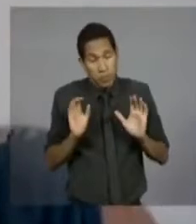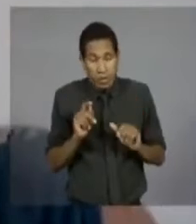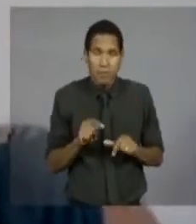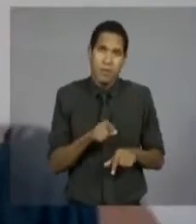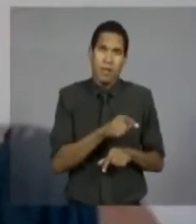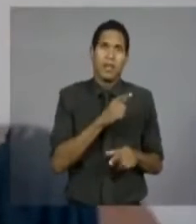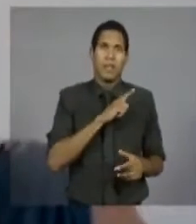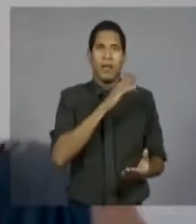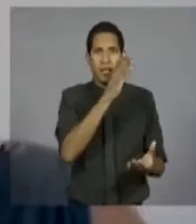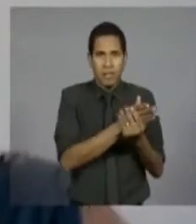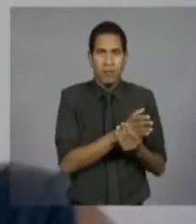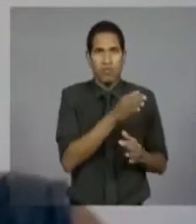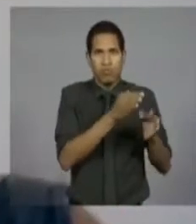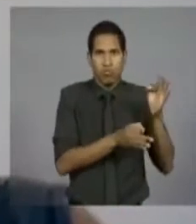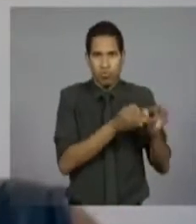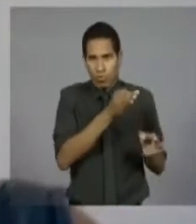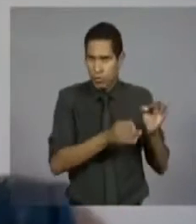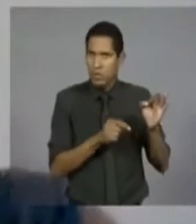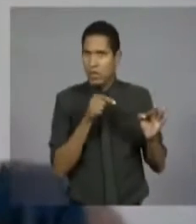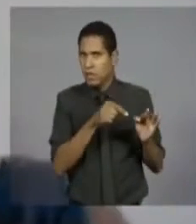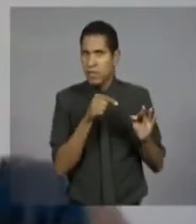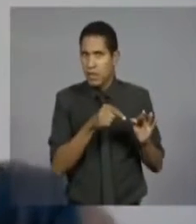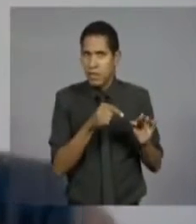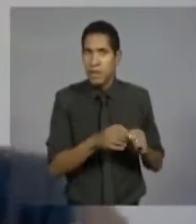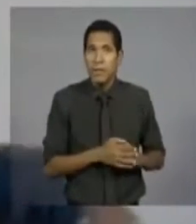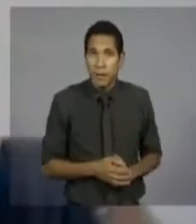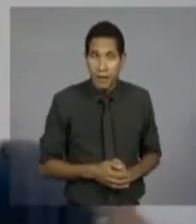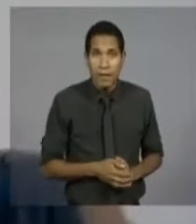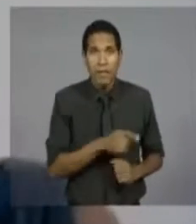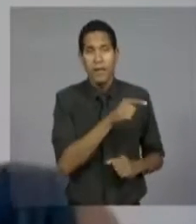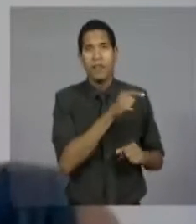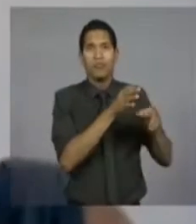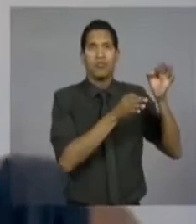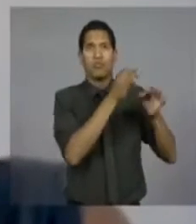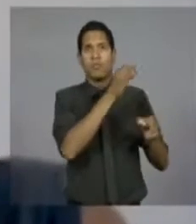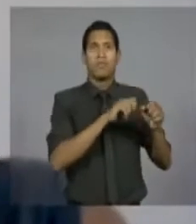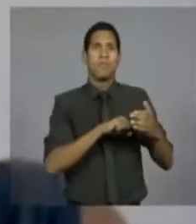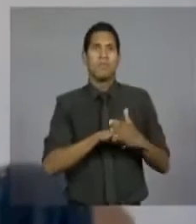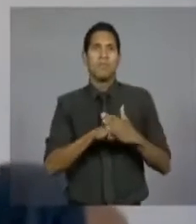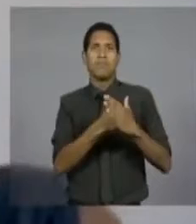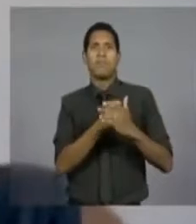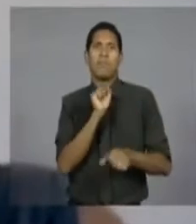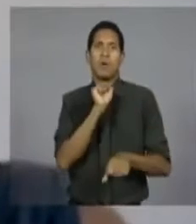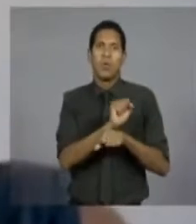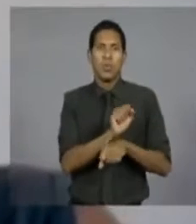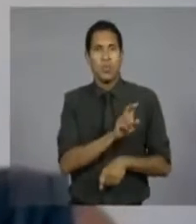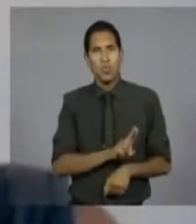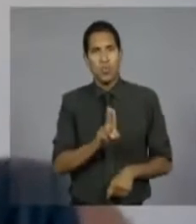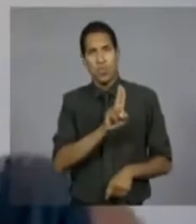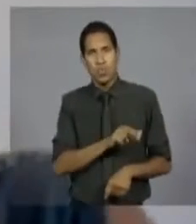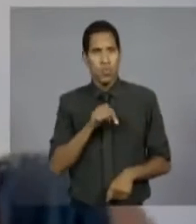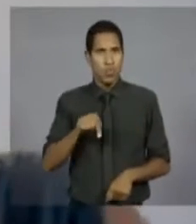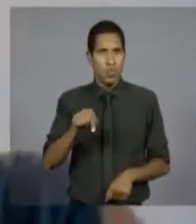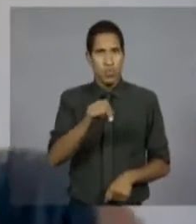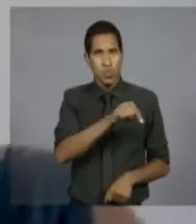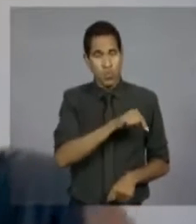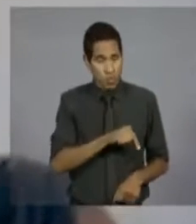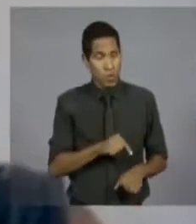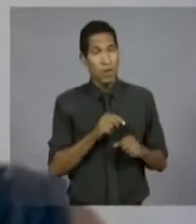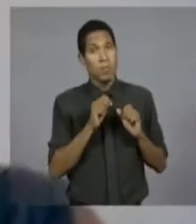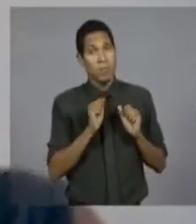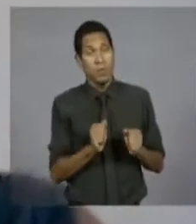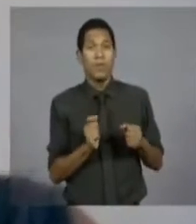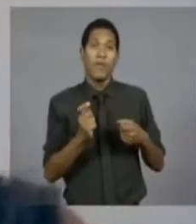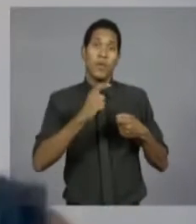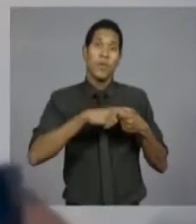entrou com uma ação na Justiça e o Judiciário congelou o uso daqueles recursos que só poderiam